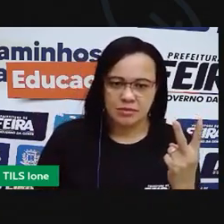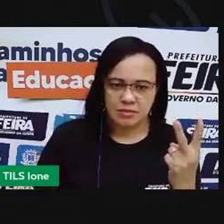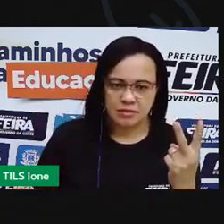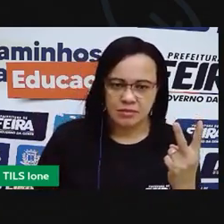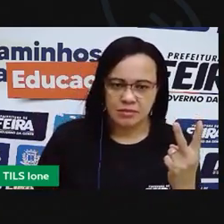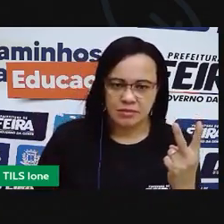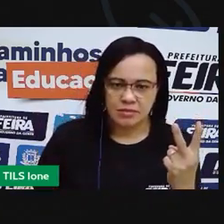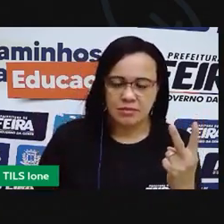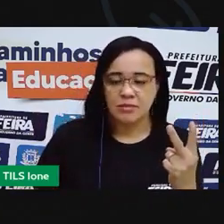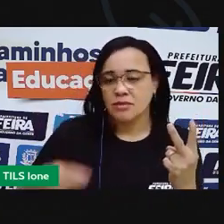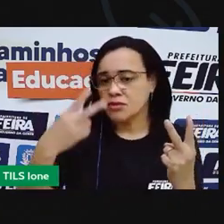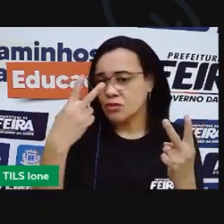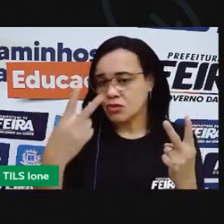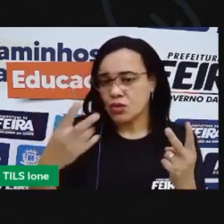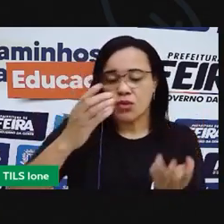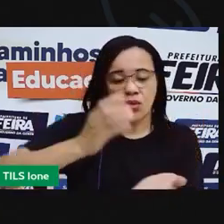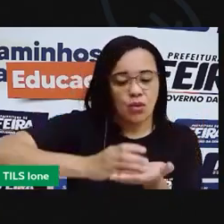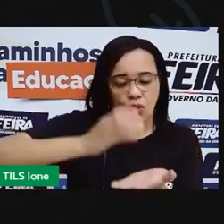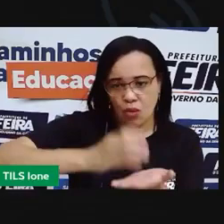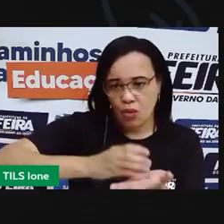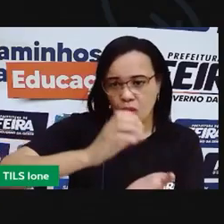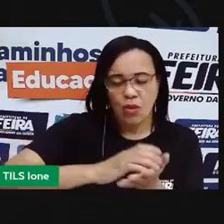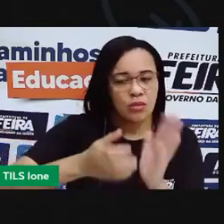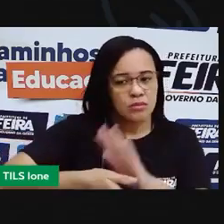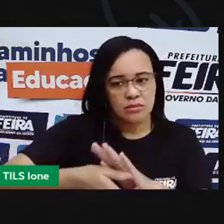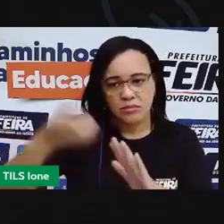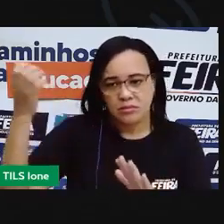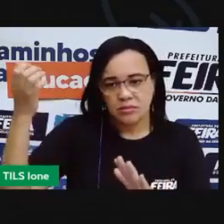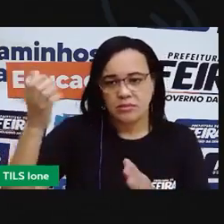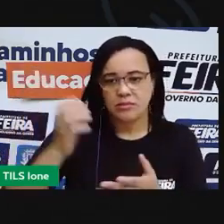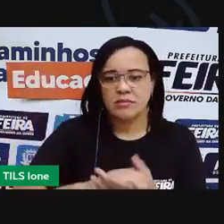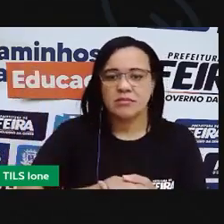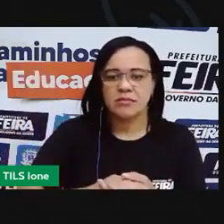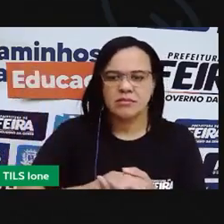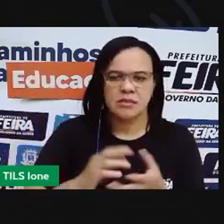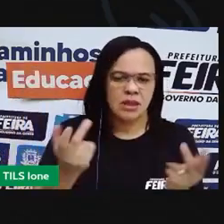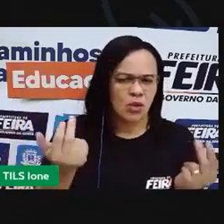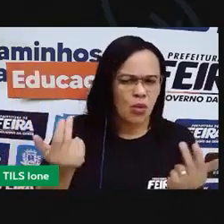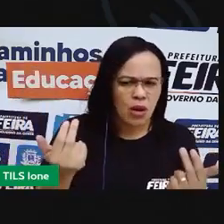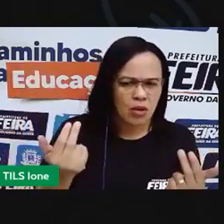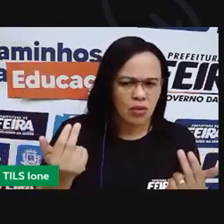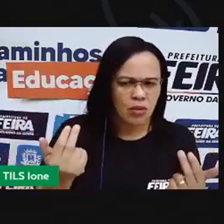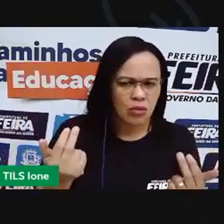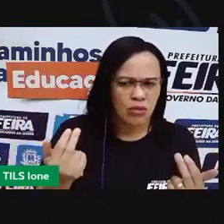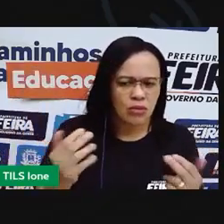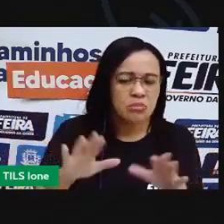retirei dois copos vamos ver se ficou com a mesma quantidade